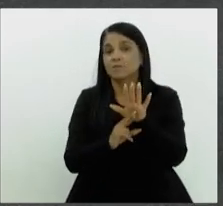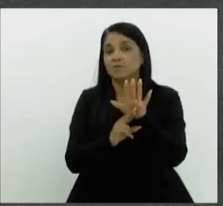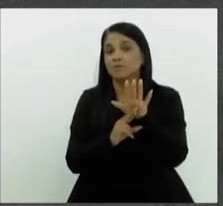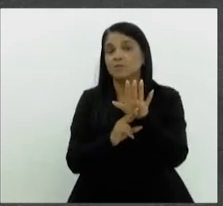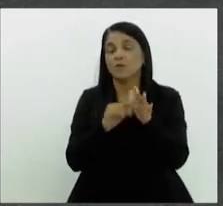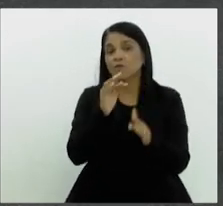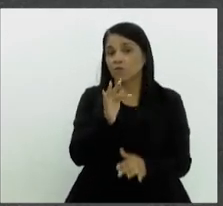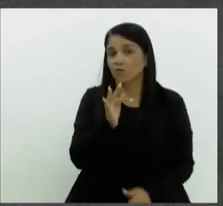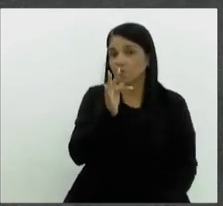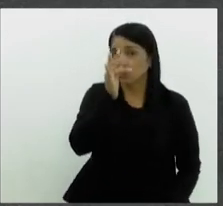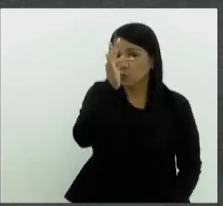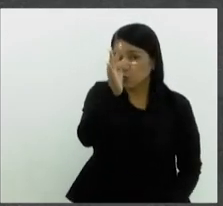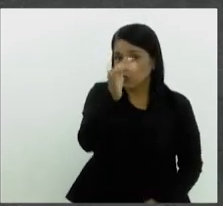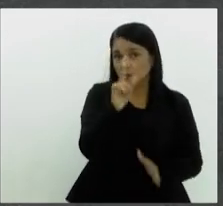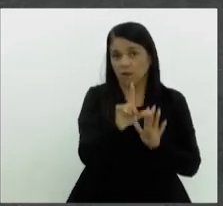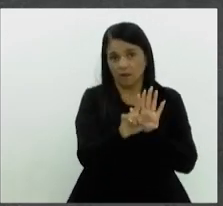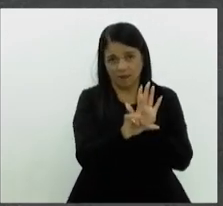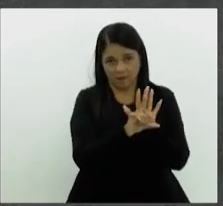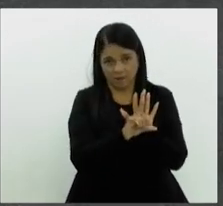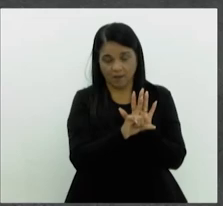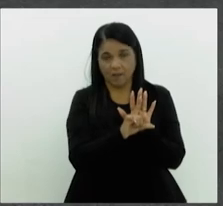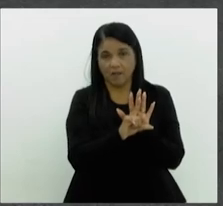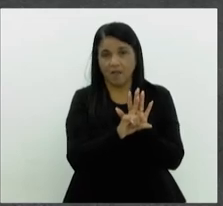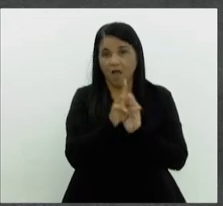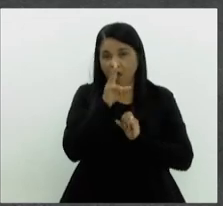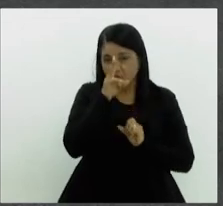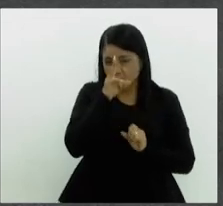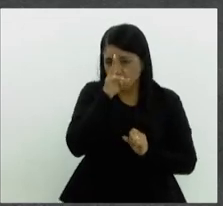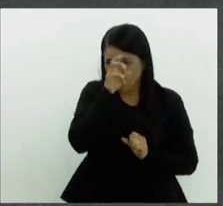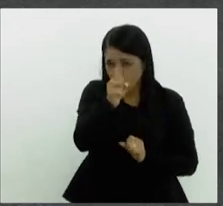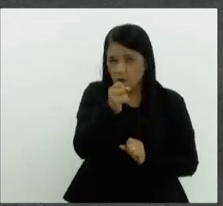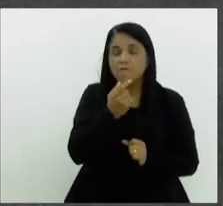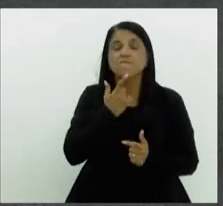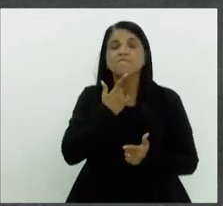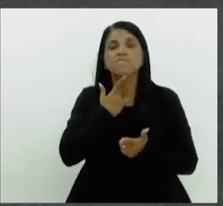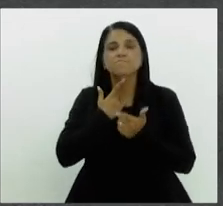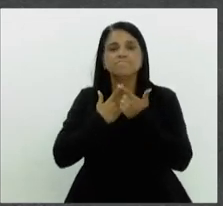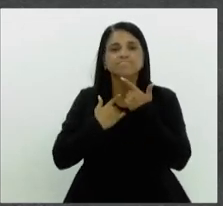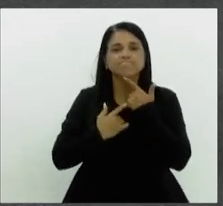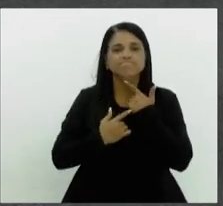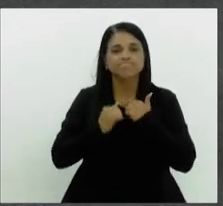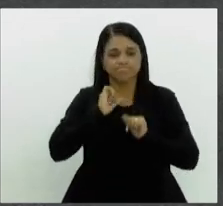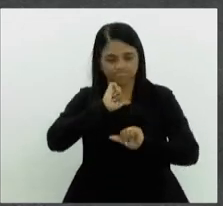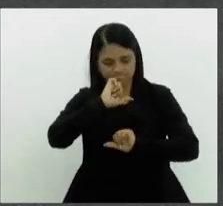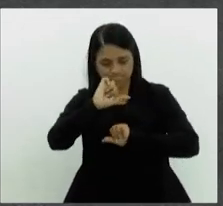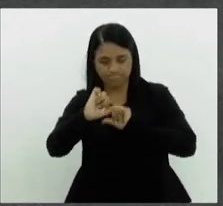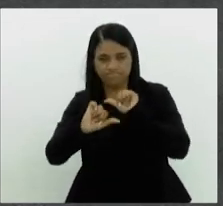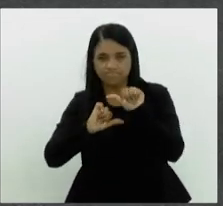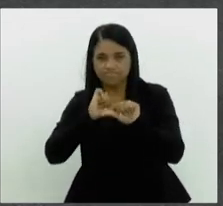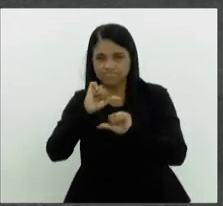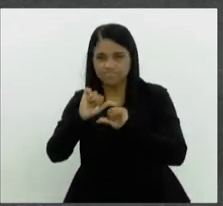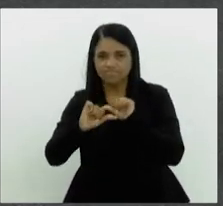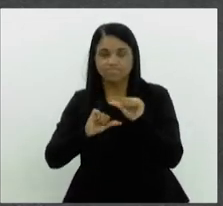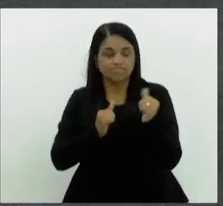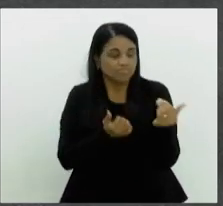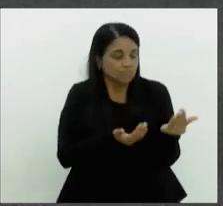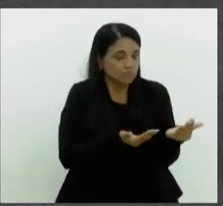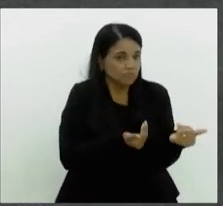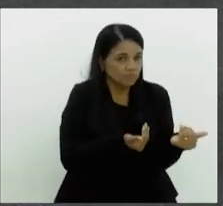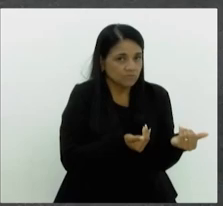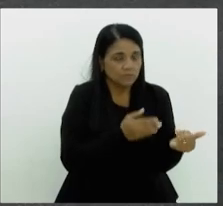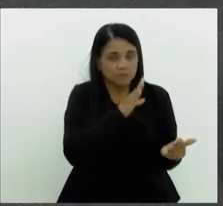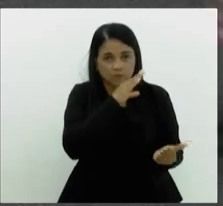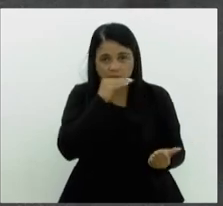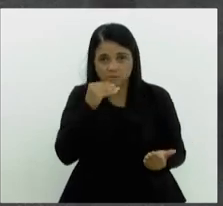será futuramente uma lei, a força de vontade e o desejo da transformação que a nossa juventude